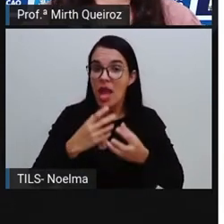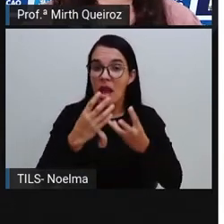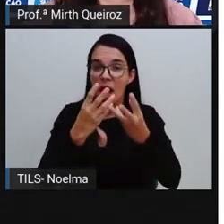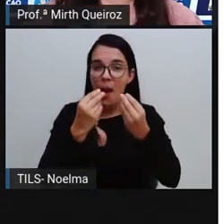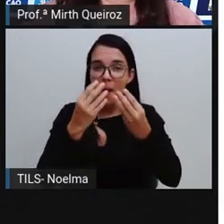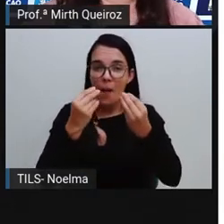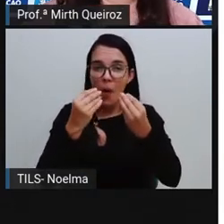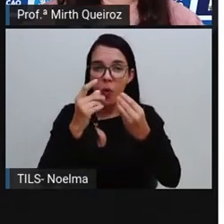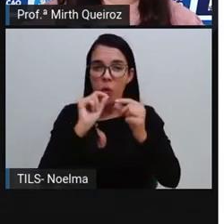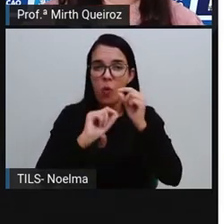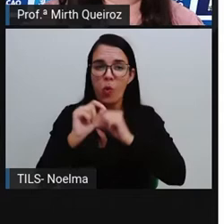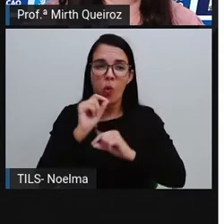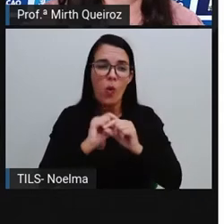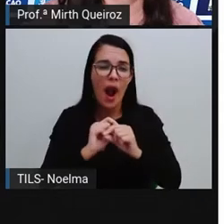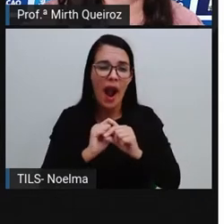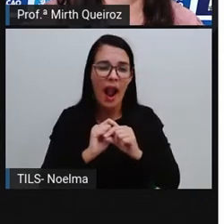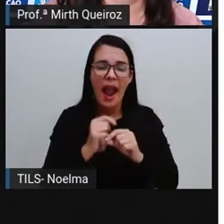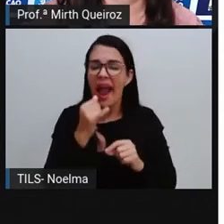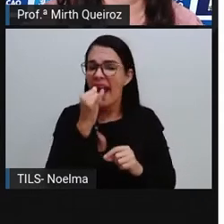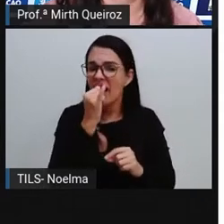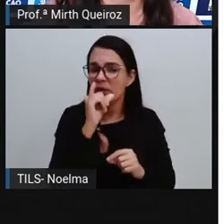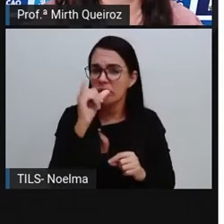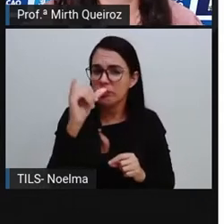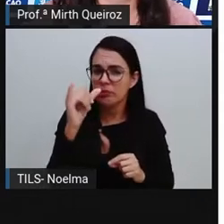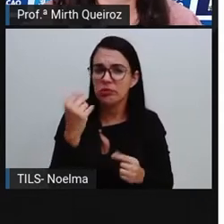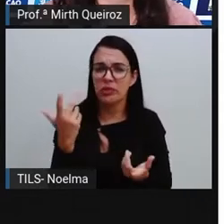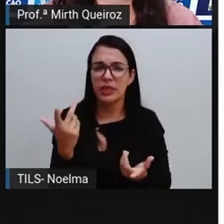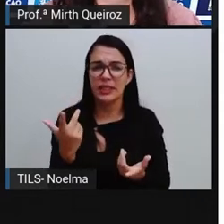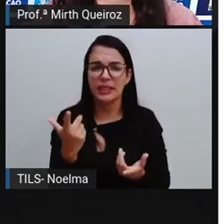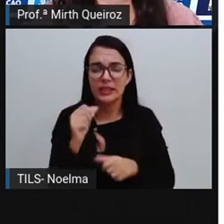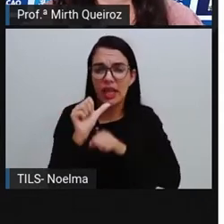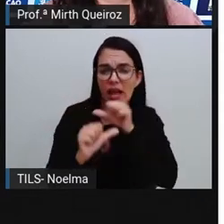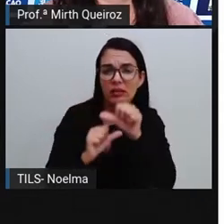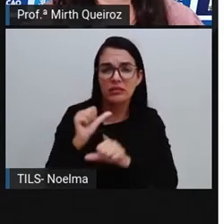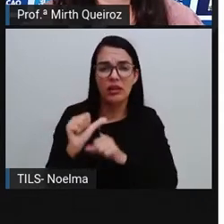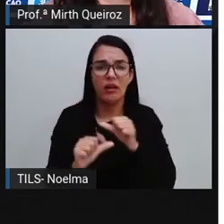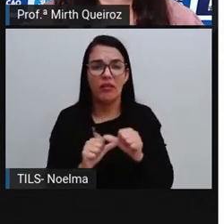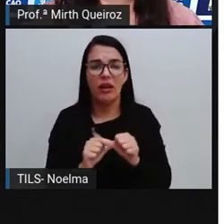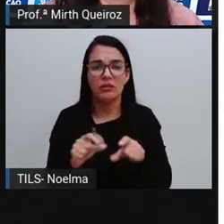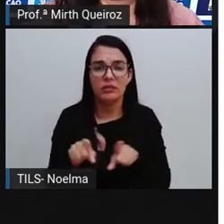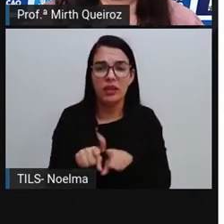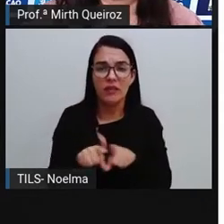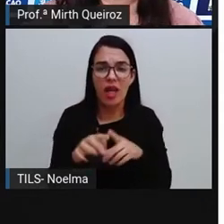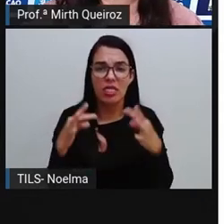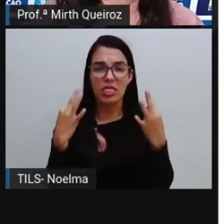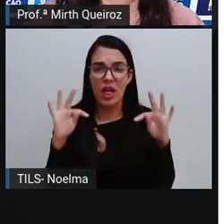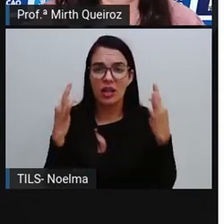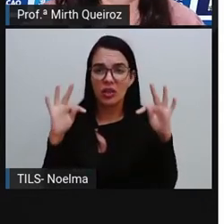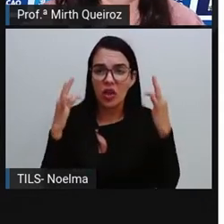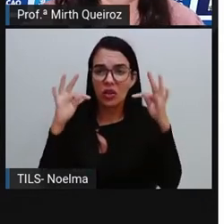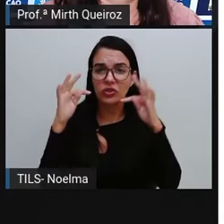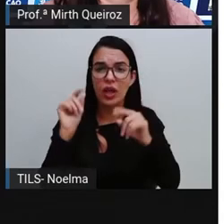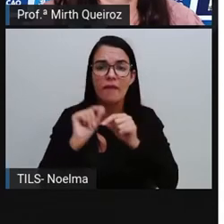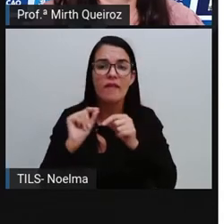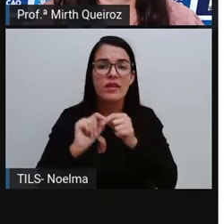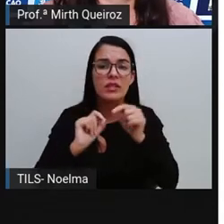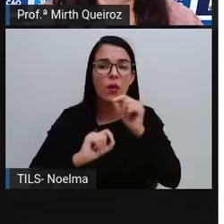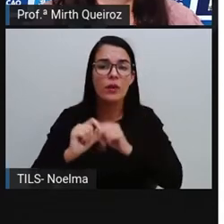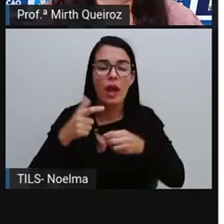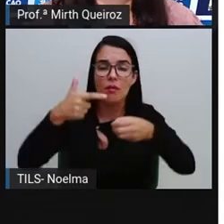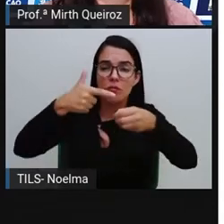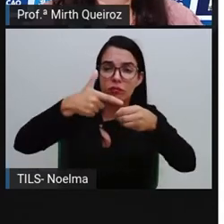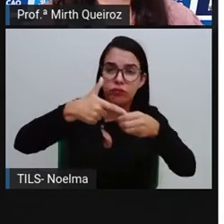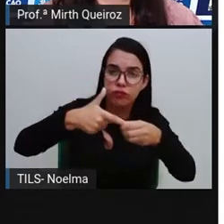energias renováveis, né? Essas outras aí, tecnologias que